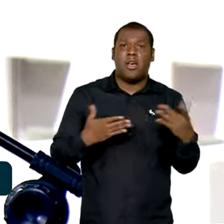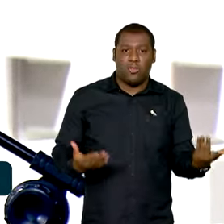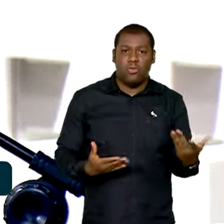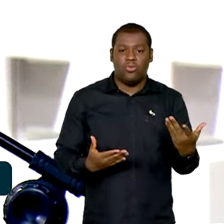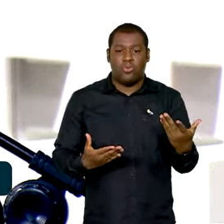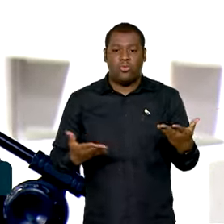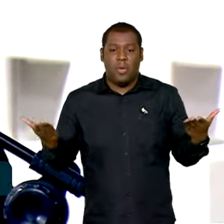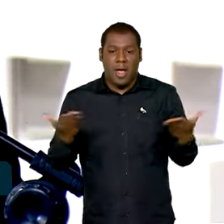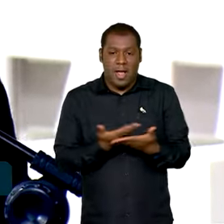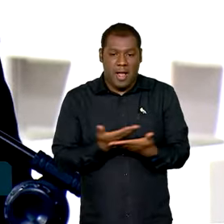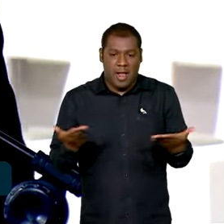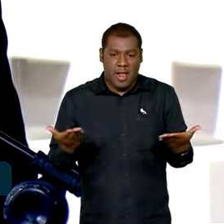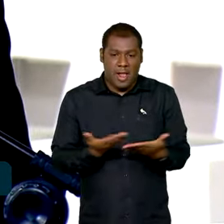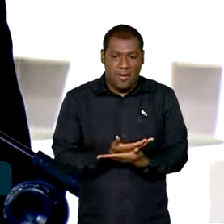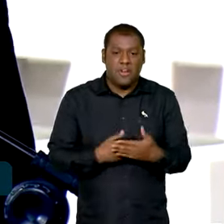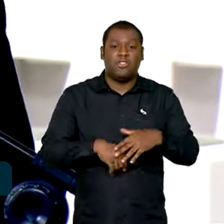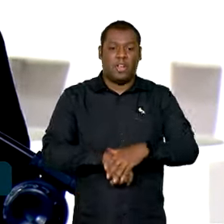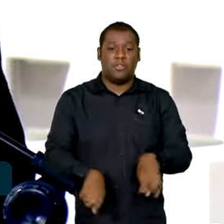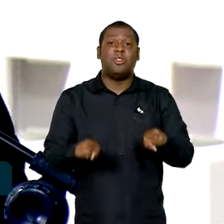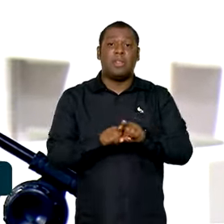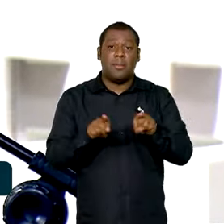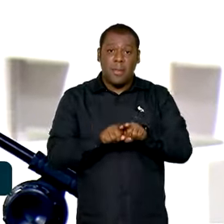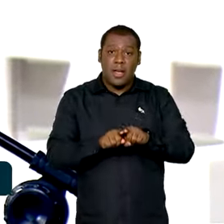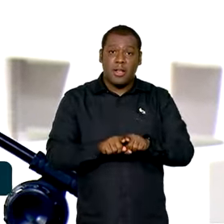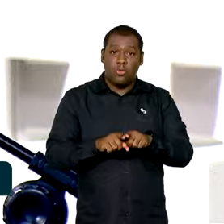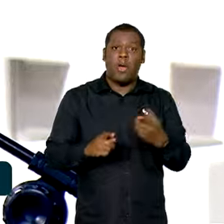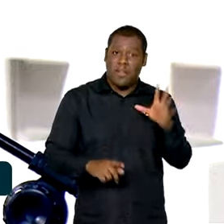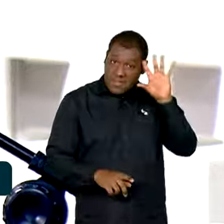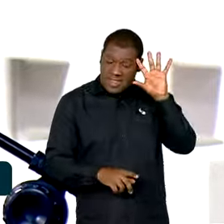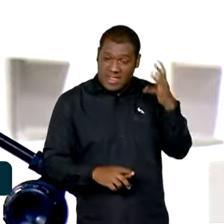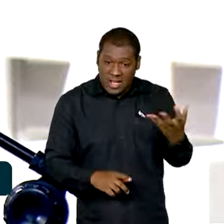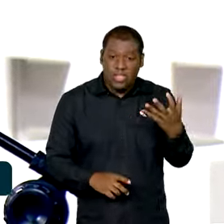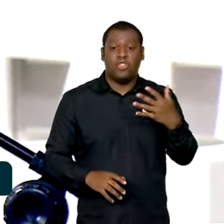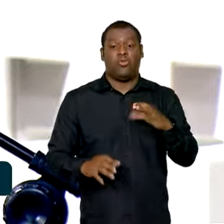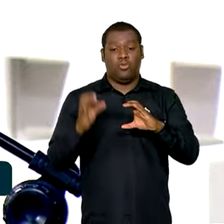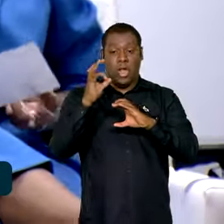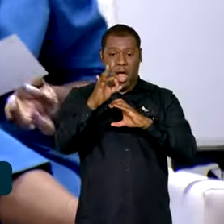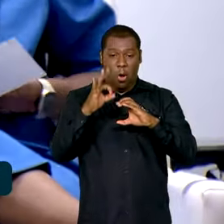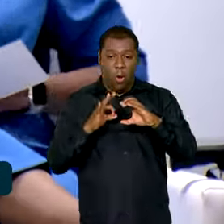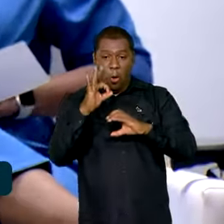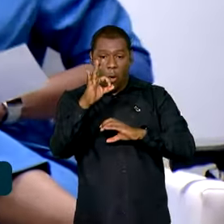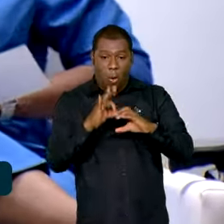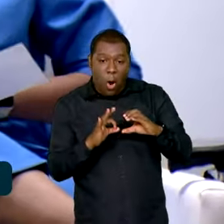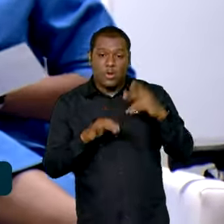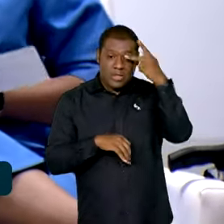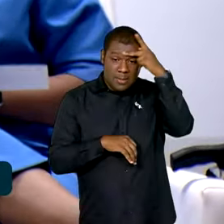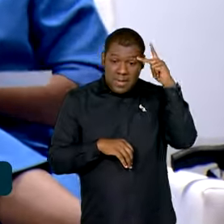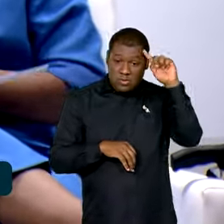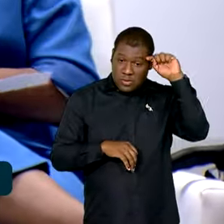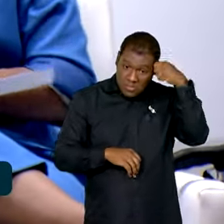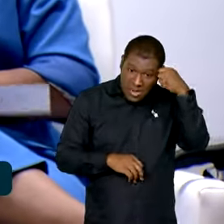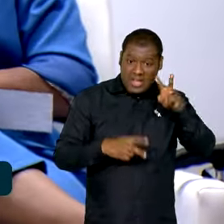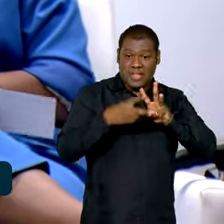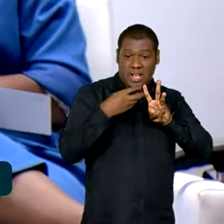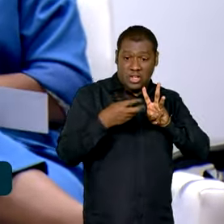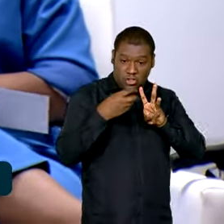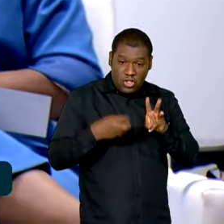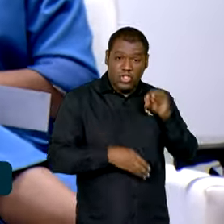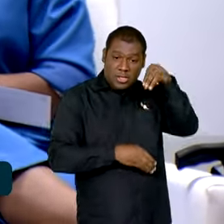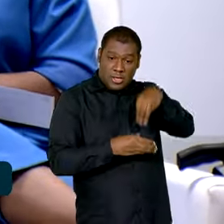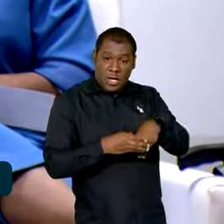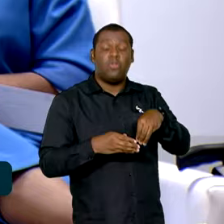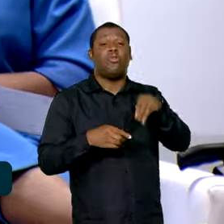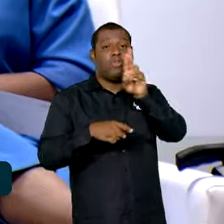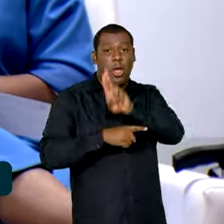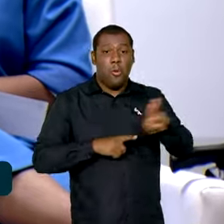em universidades públicas e participou da decisão que determinou ao governo que apresentasse um plano de vacinação contra a Covid-19